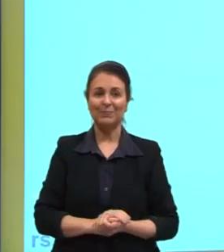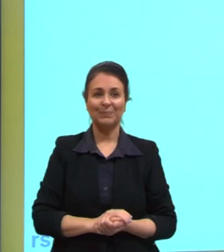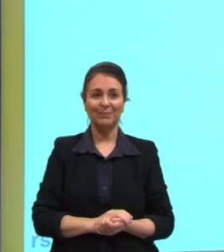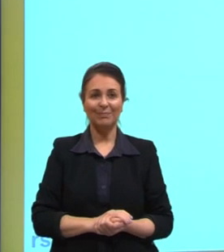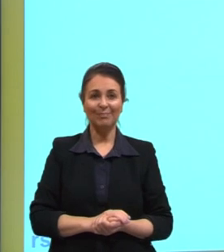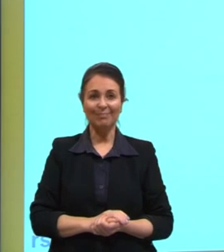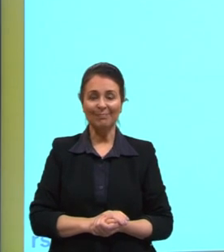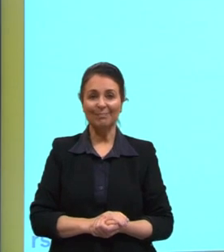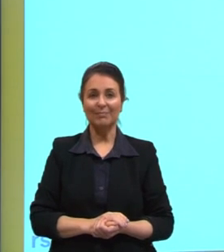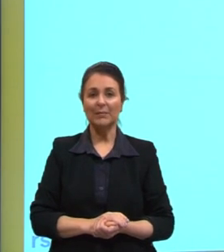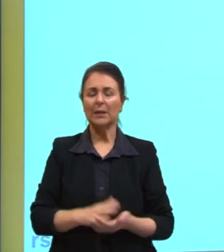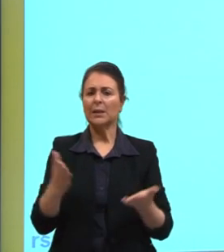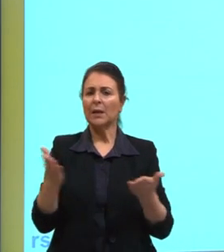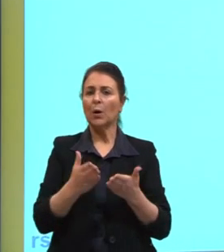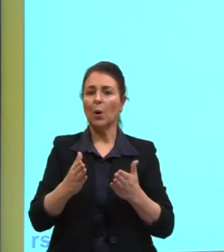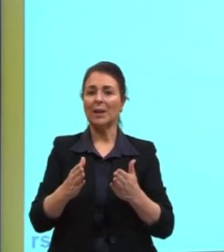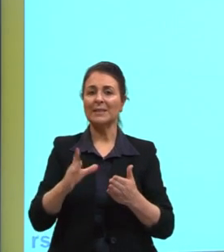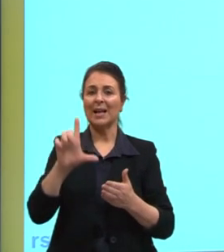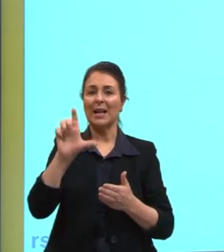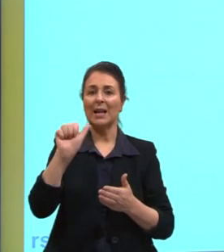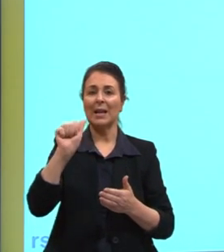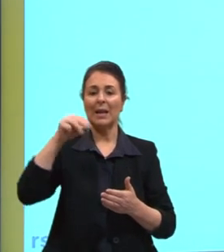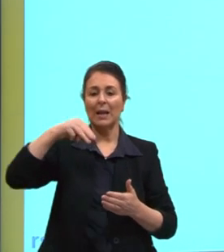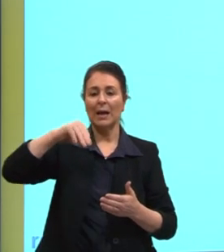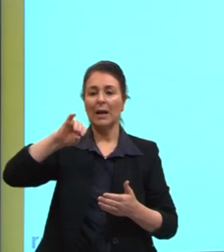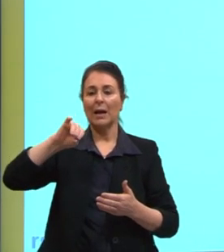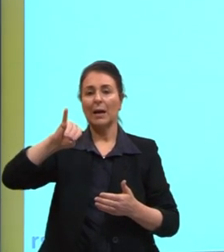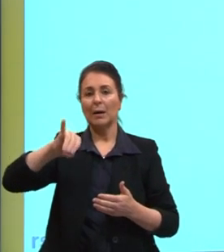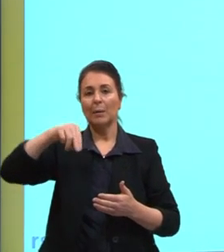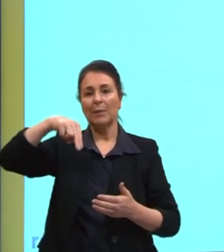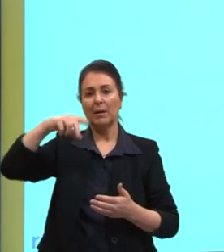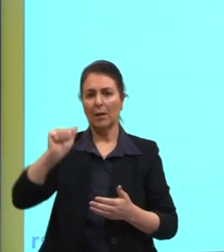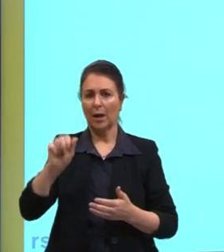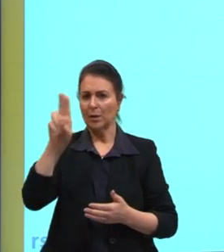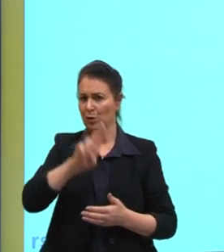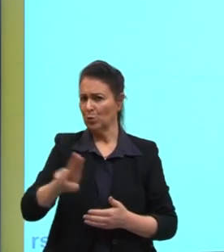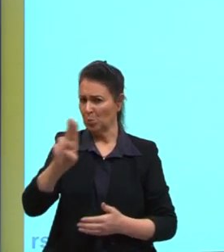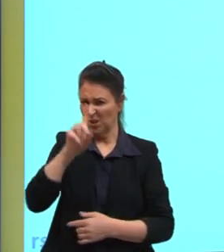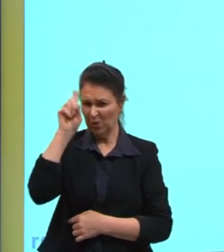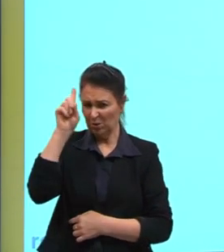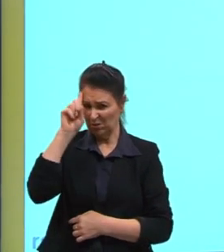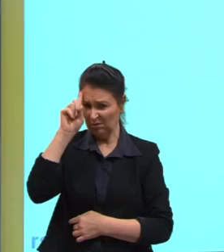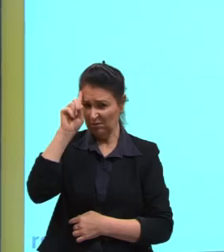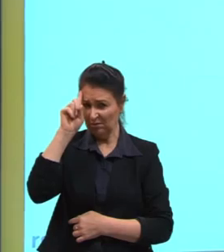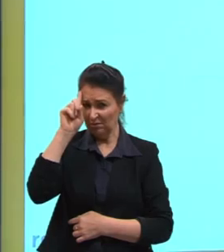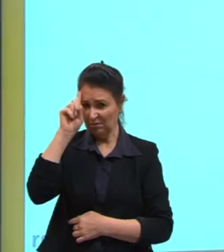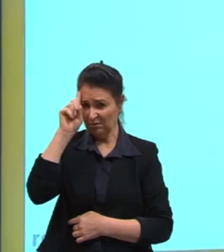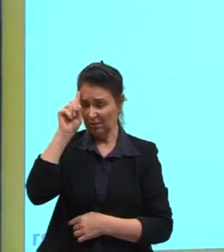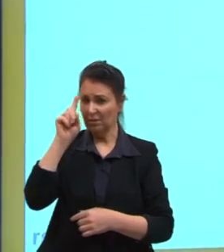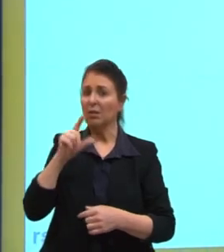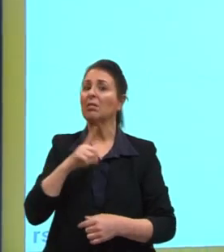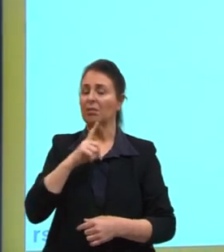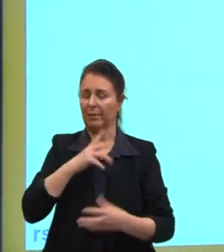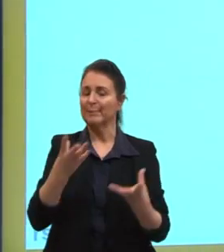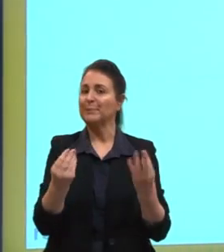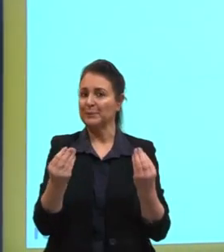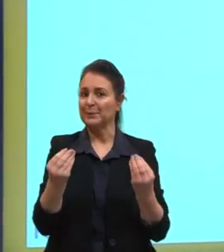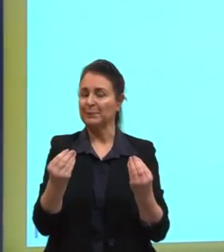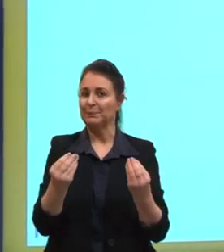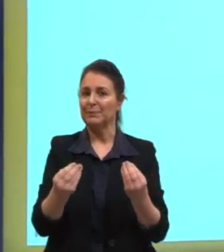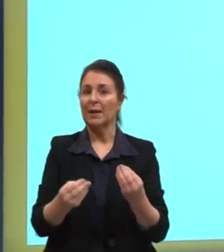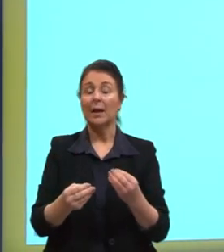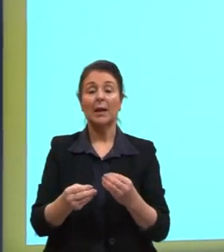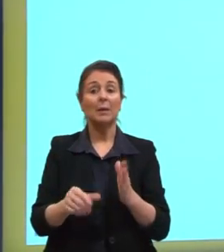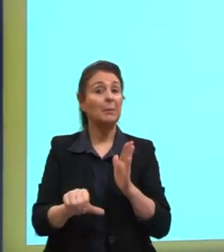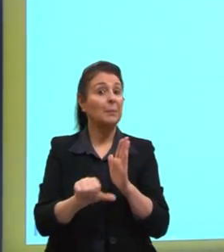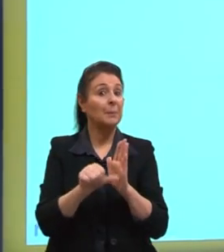Bom, mas essa lâmina bimetálica, ela tem aplicação no nosso dia a dia, muitas aplicações. uma delas